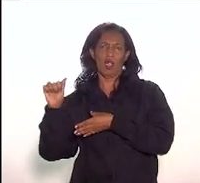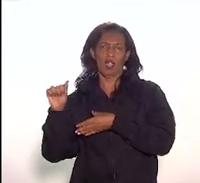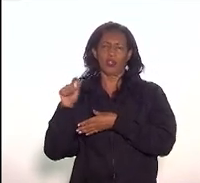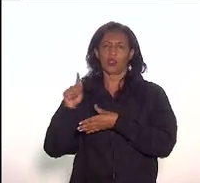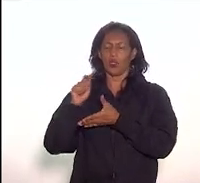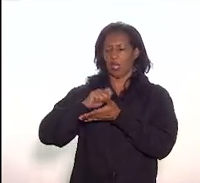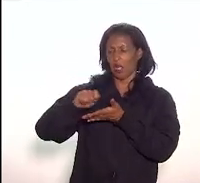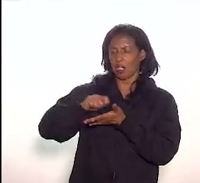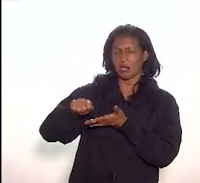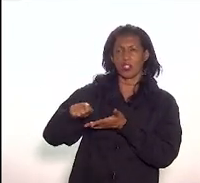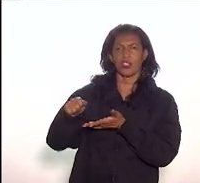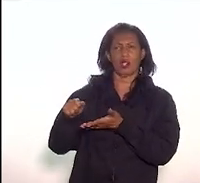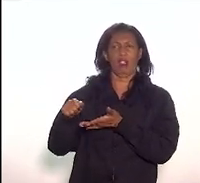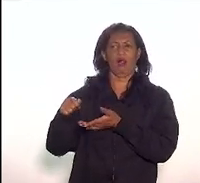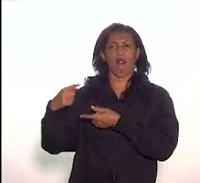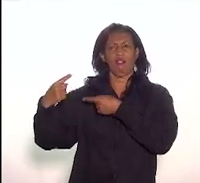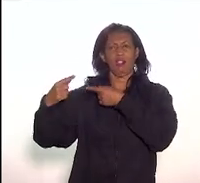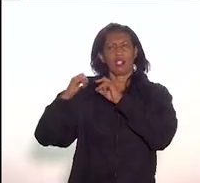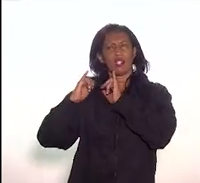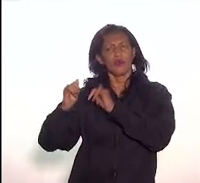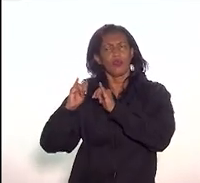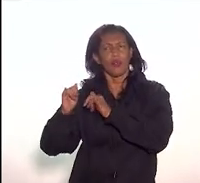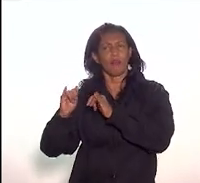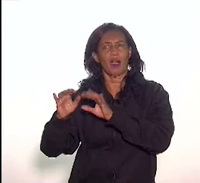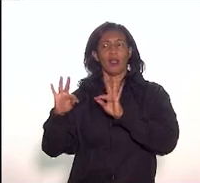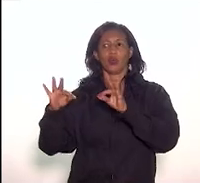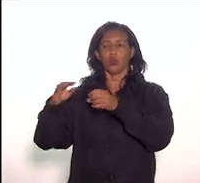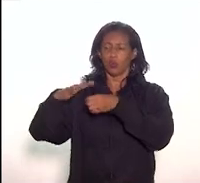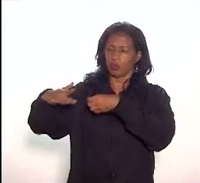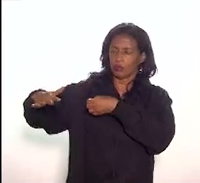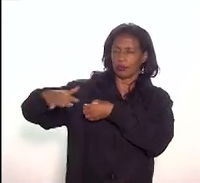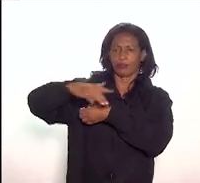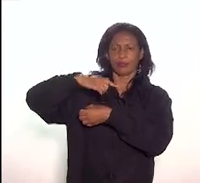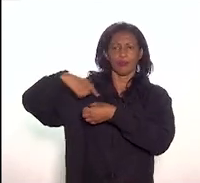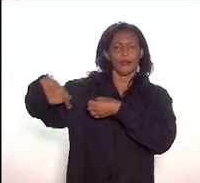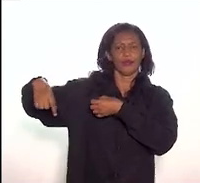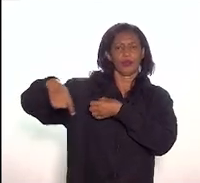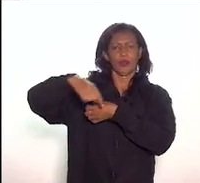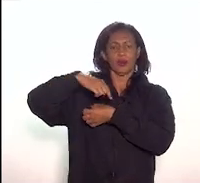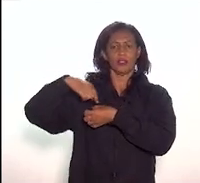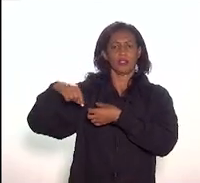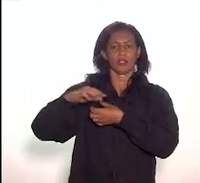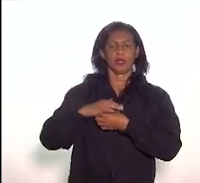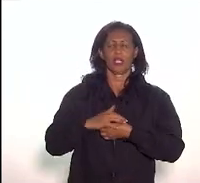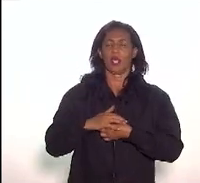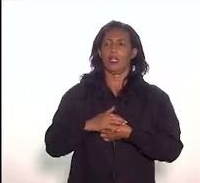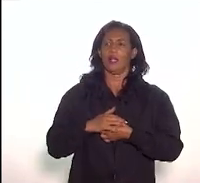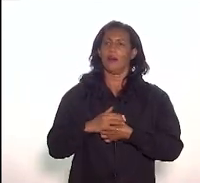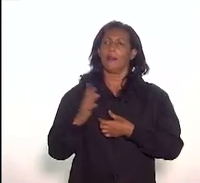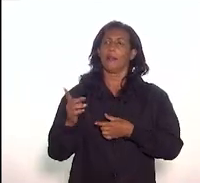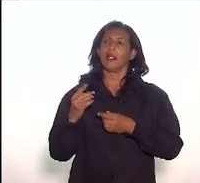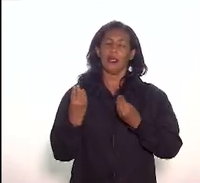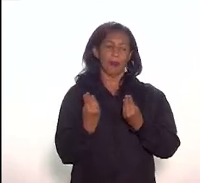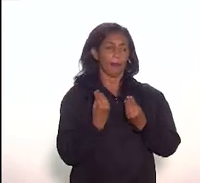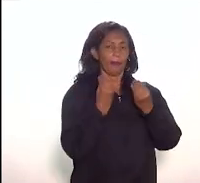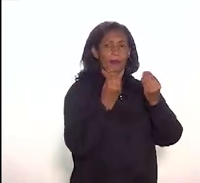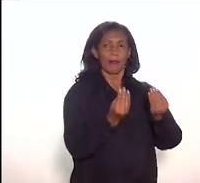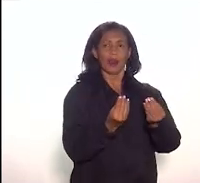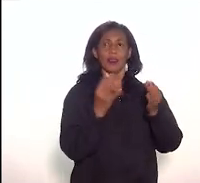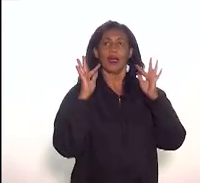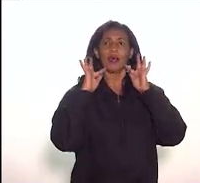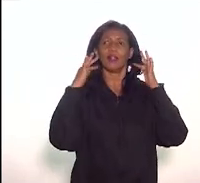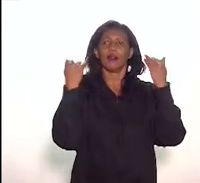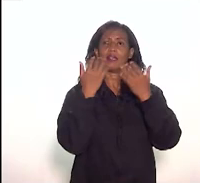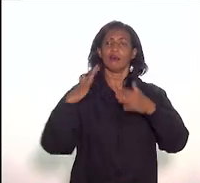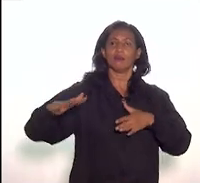preservar e comunicar tudo o que está no seu entorno, torná-las bens patrimonializadas para serem devolvidos à comunidade por